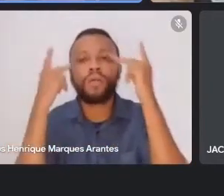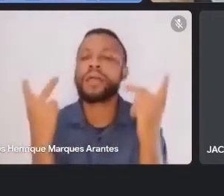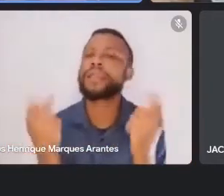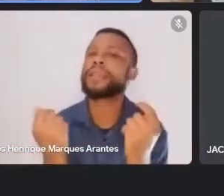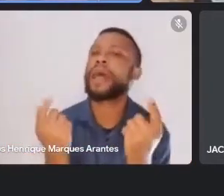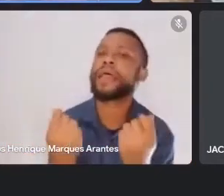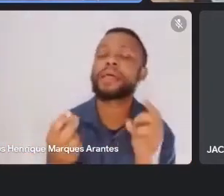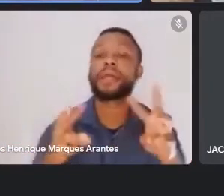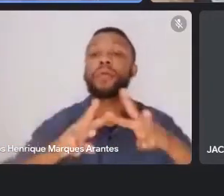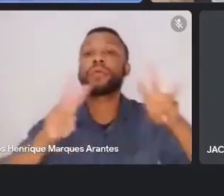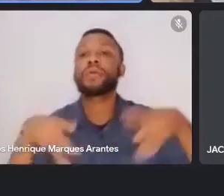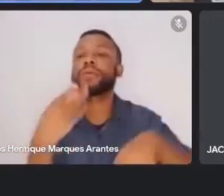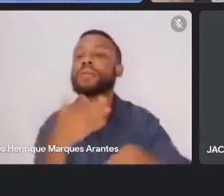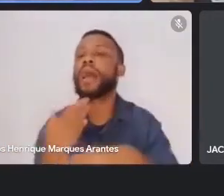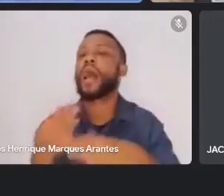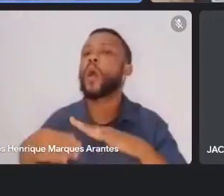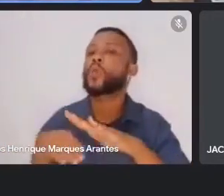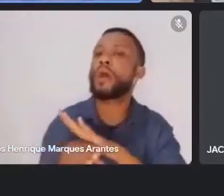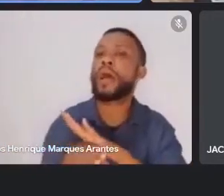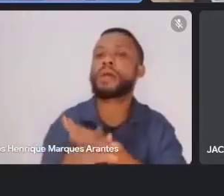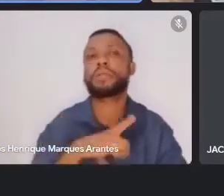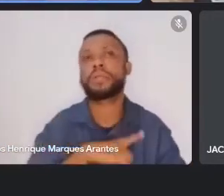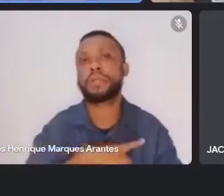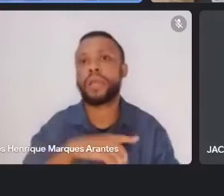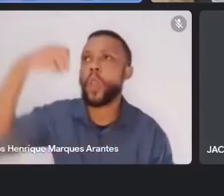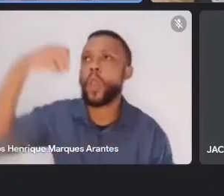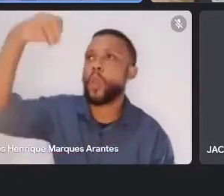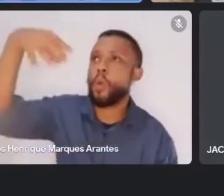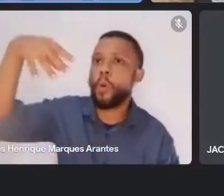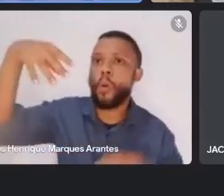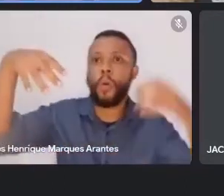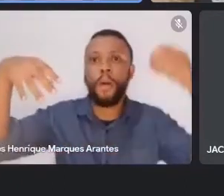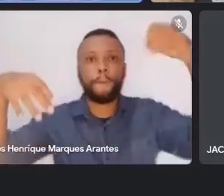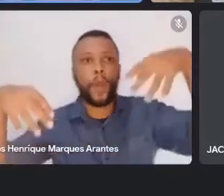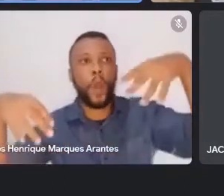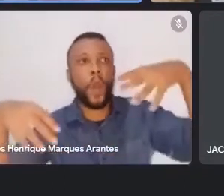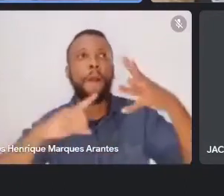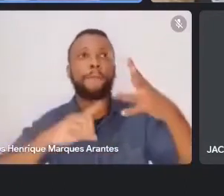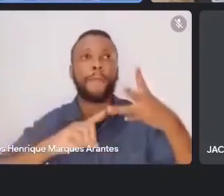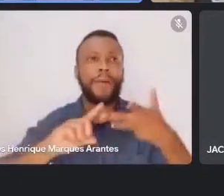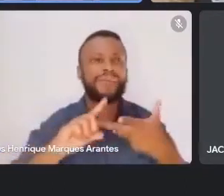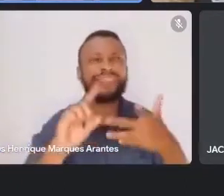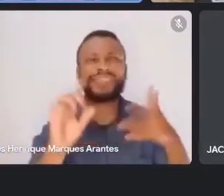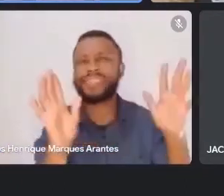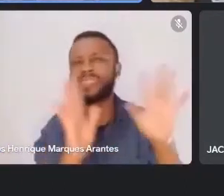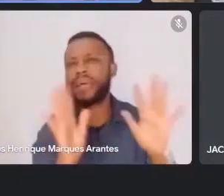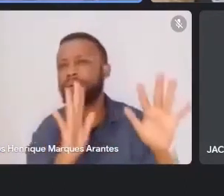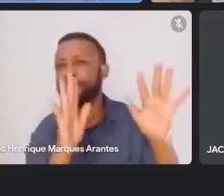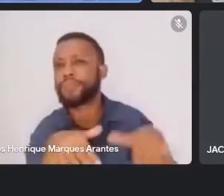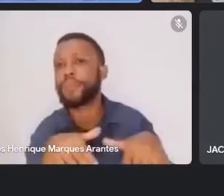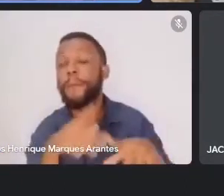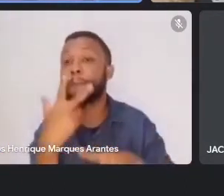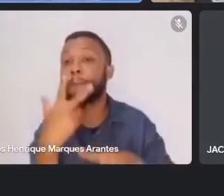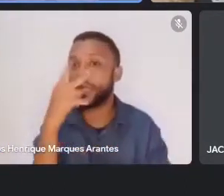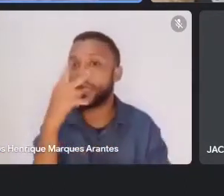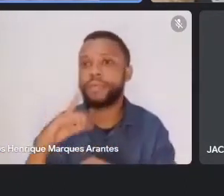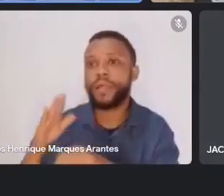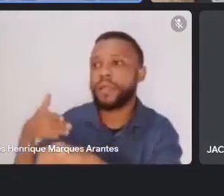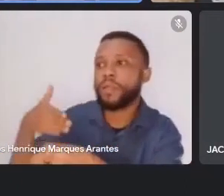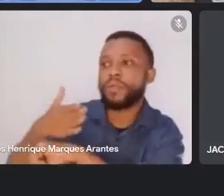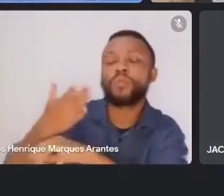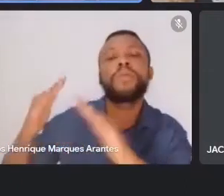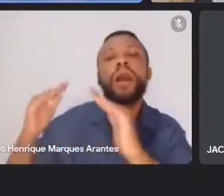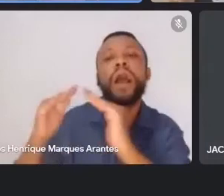gente está acostumado aqui no Rio, com luzes, com não sei o que, com não sei o que lá, nada disso, parece que eu estava entrando numa casa de roça,